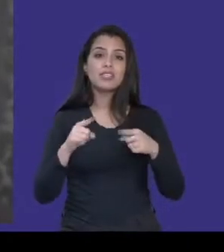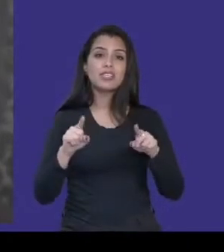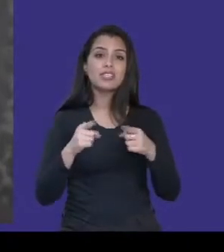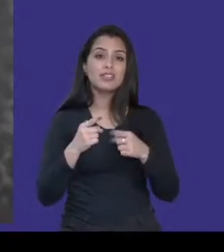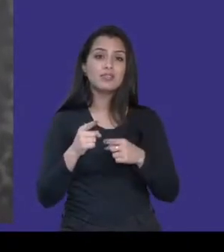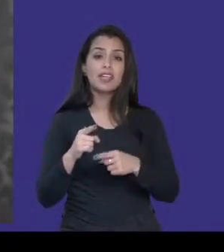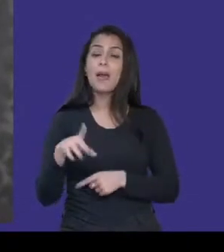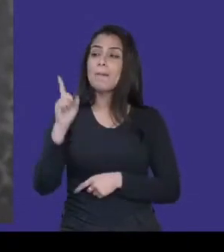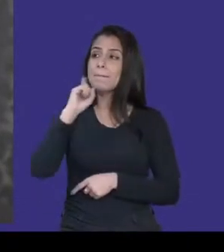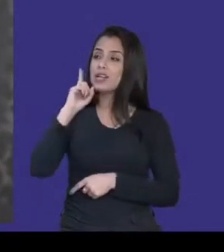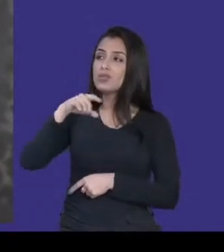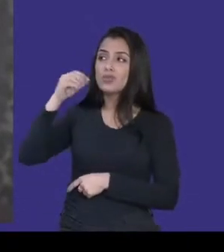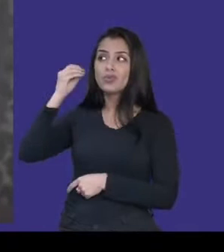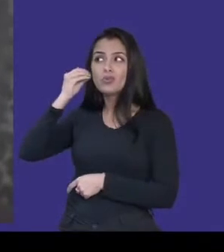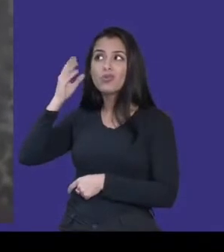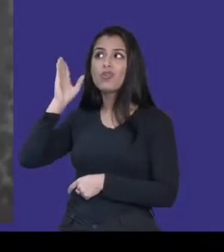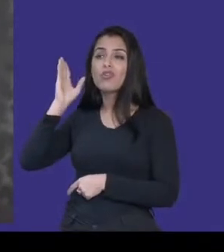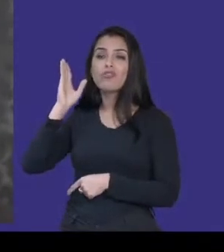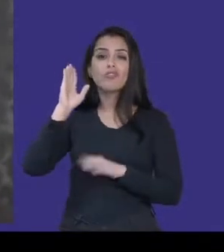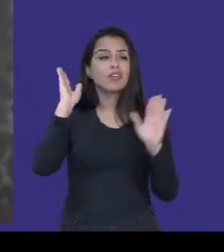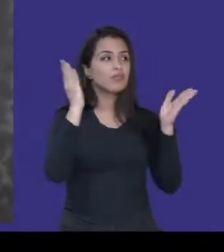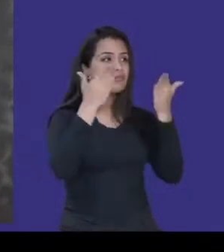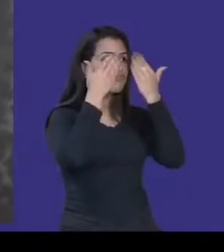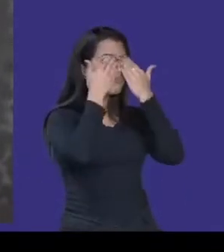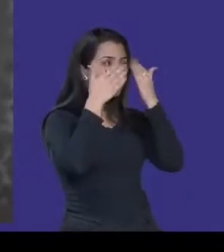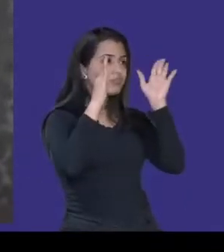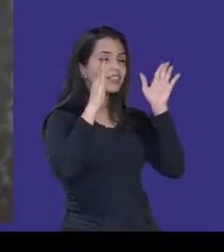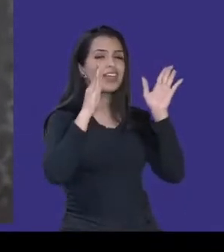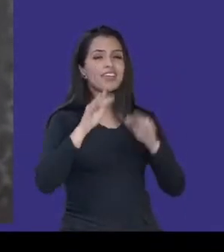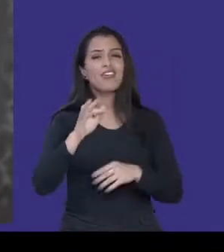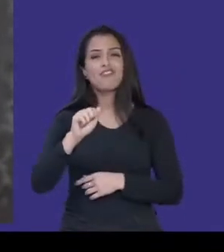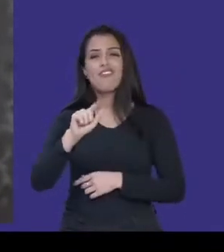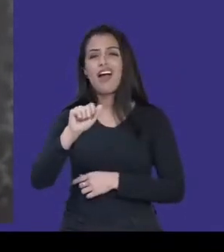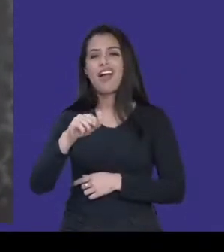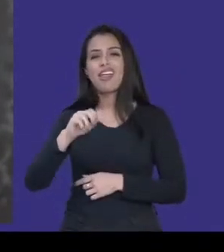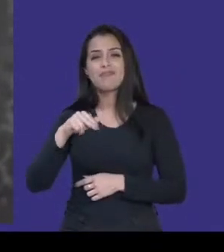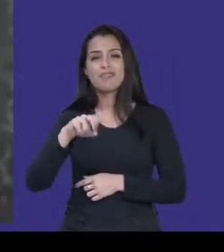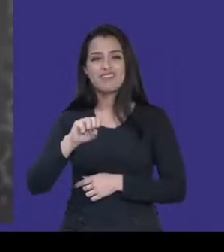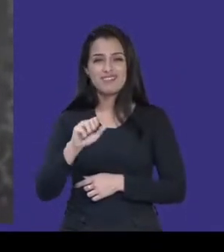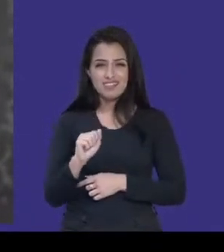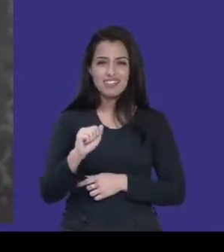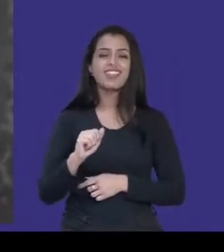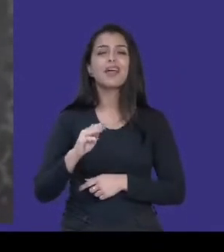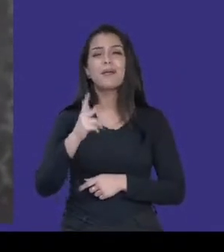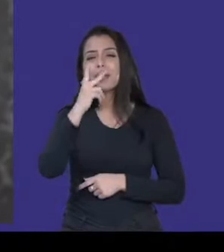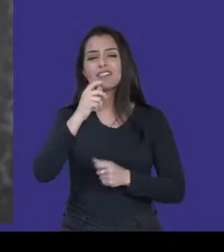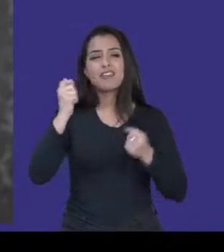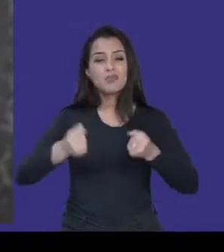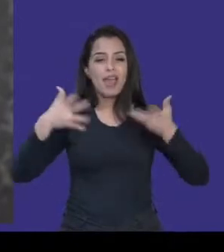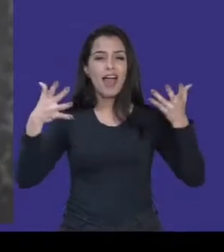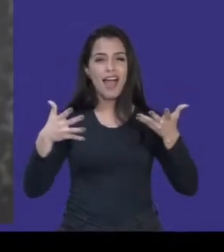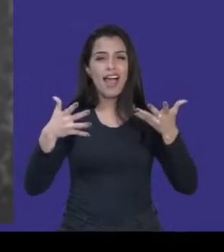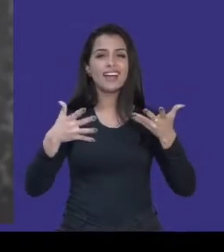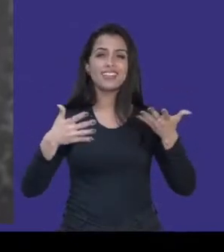surdo ouvir, para cego ver, Fala Mansa faz milagre acontecer, e a internet pode fazer essa inclusão